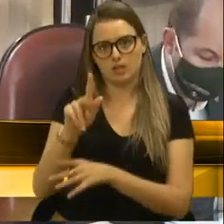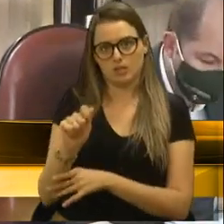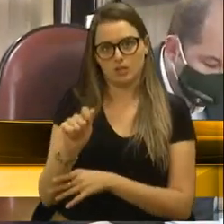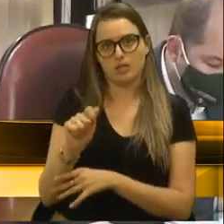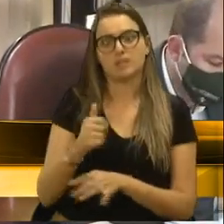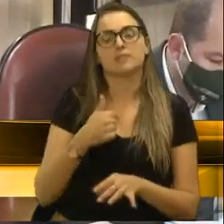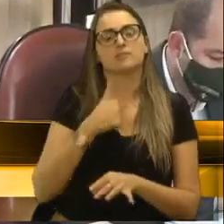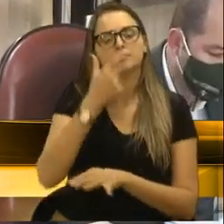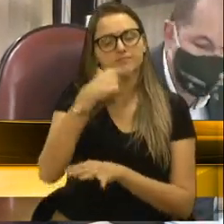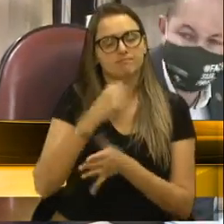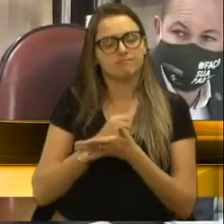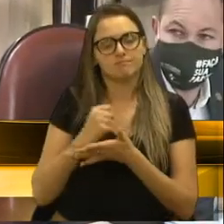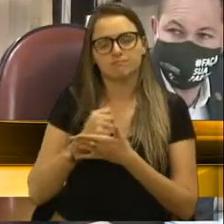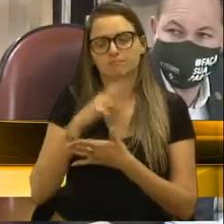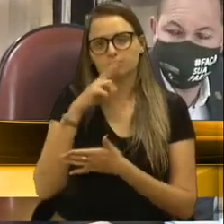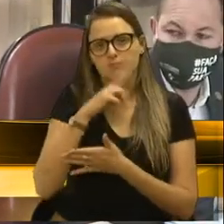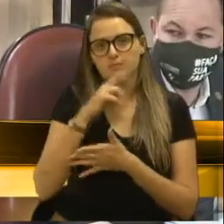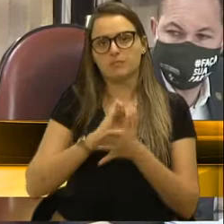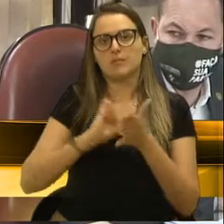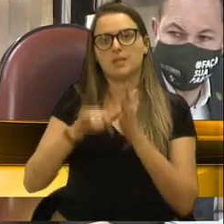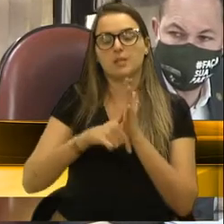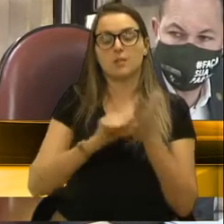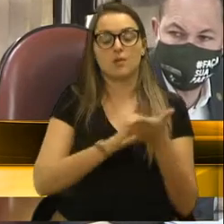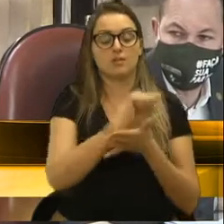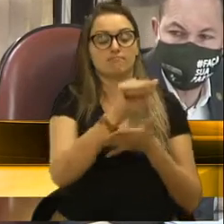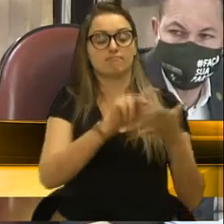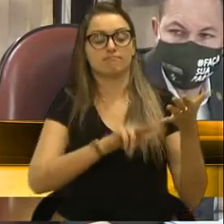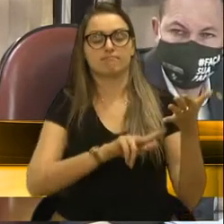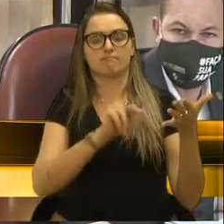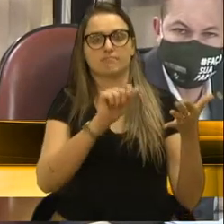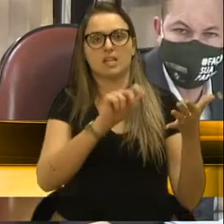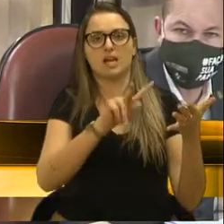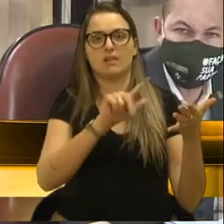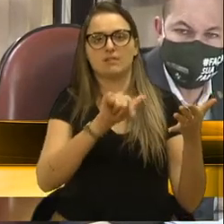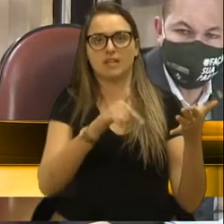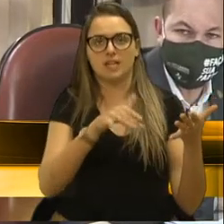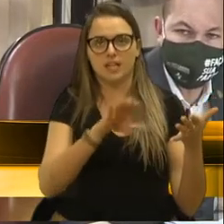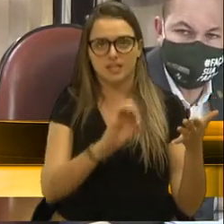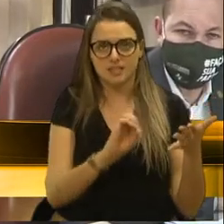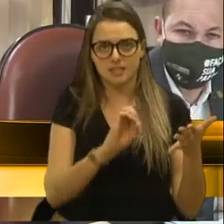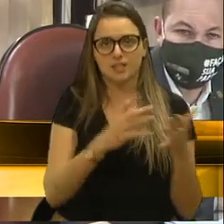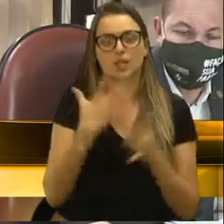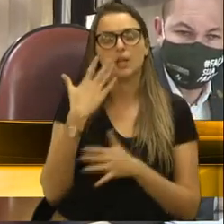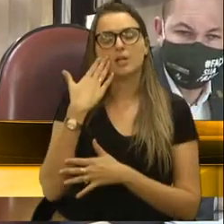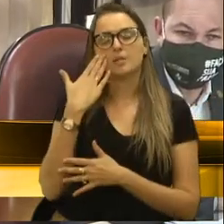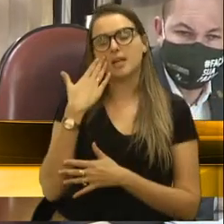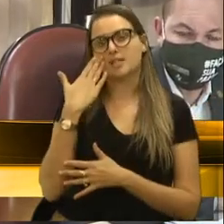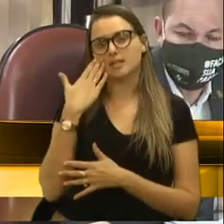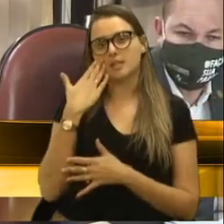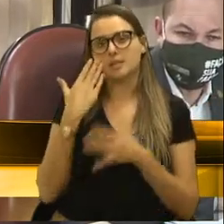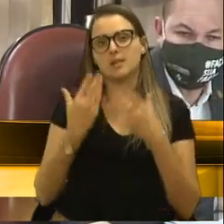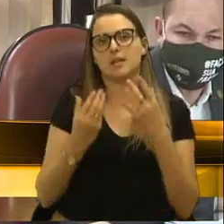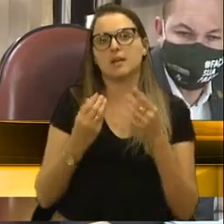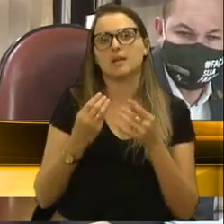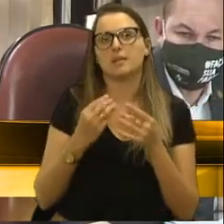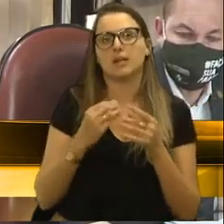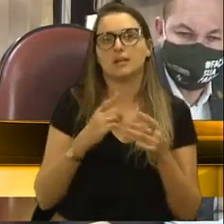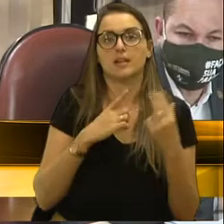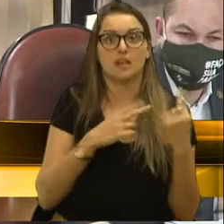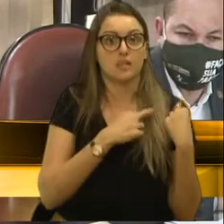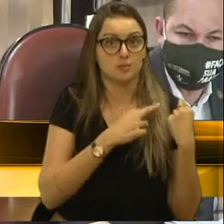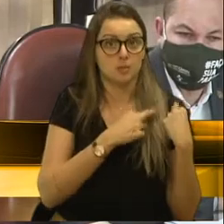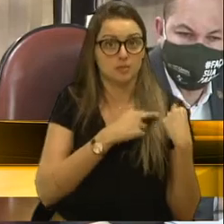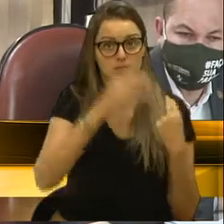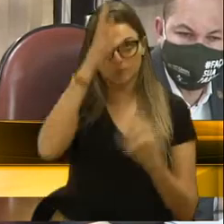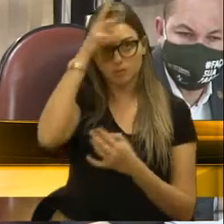seria o contrato emergencial e, depois, a avaliação para a municipalização. Se não tem